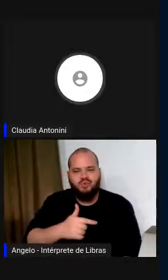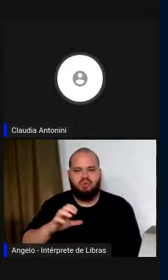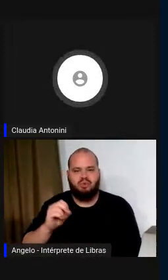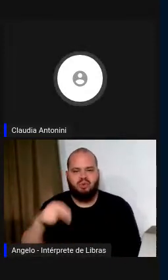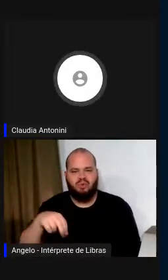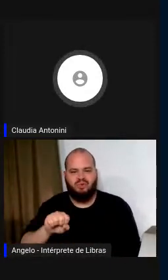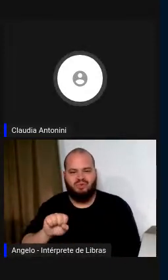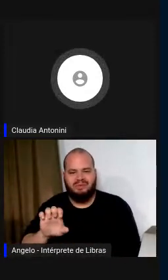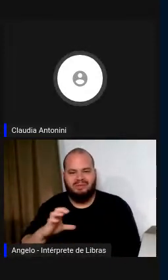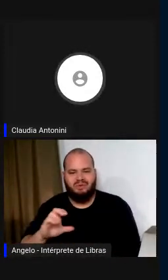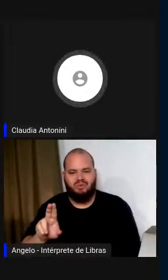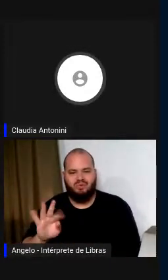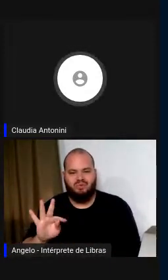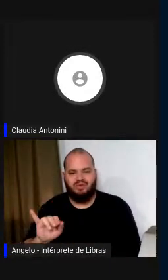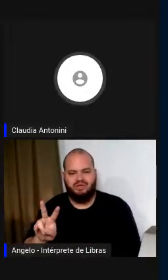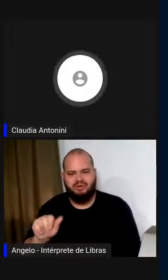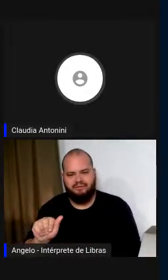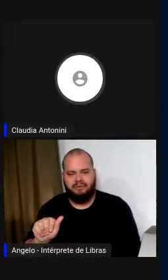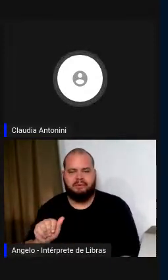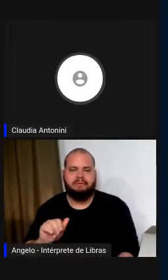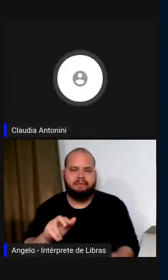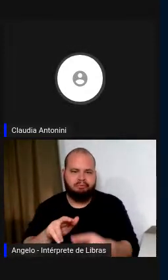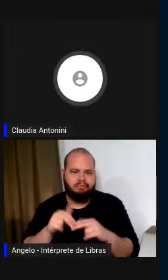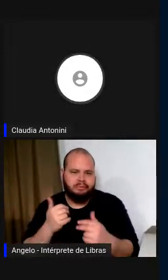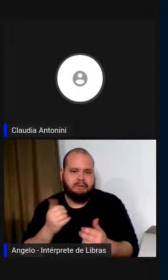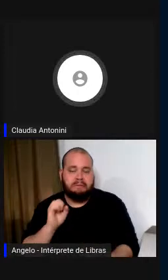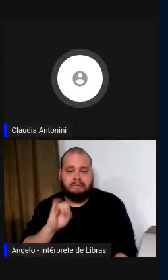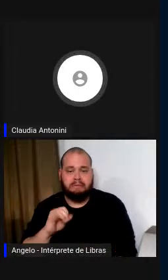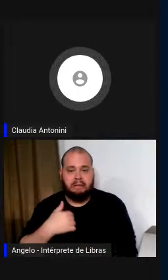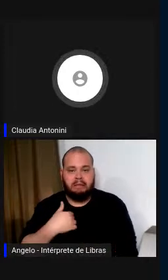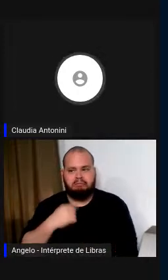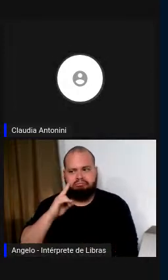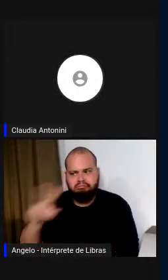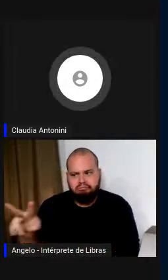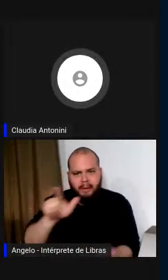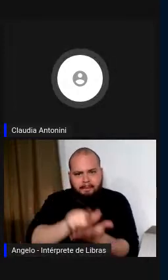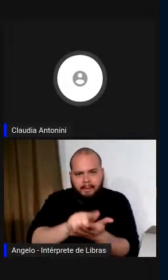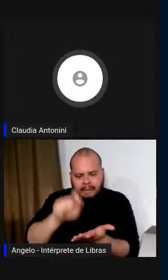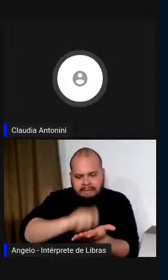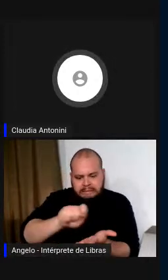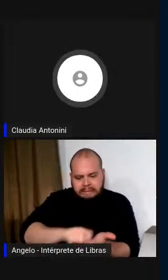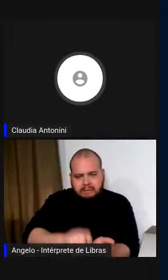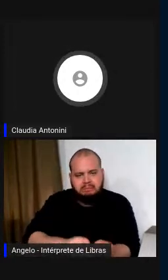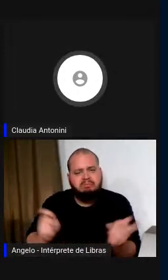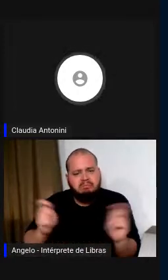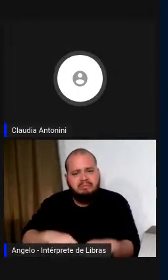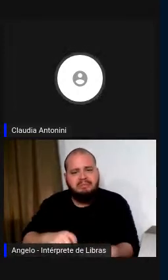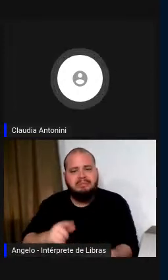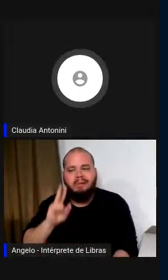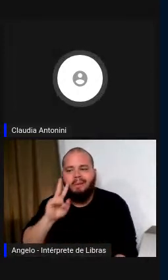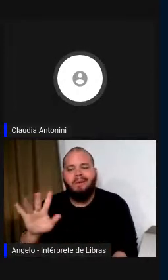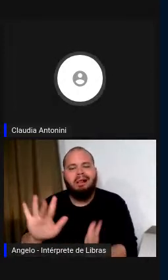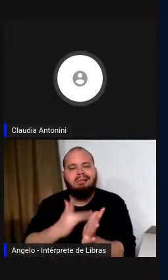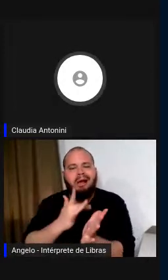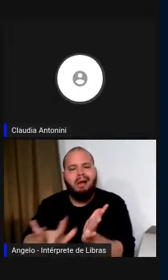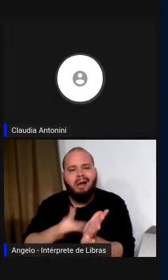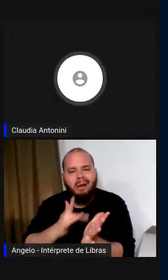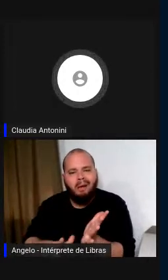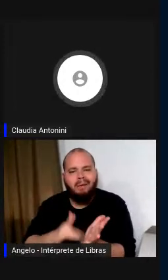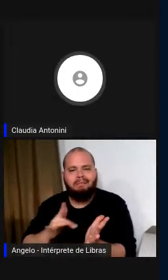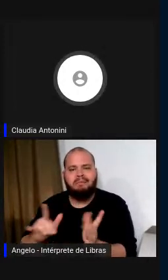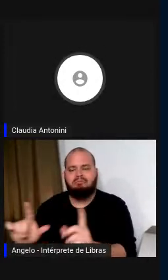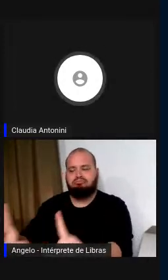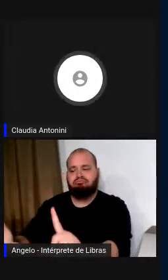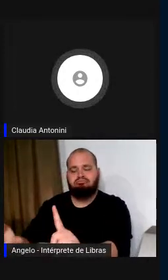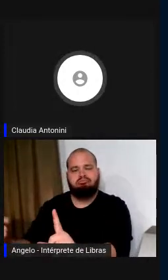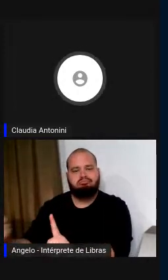para o nosso target, em vez de pegar, tomar notas no papel, podemos fazer no tablet e a inteligência artificial